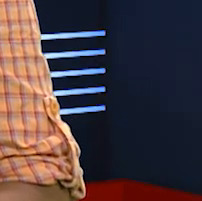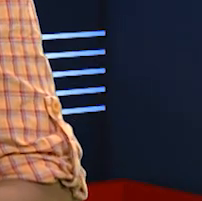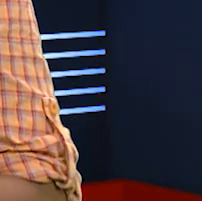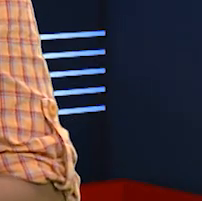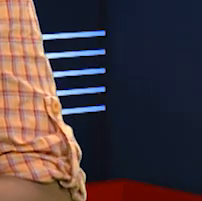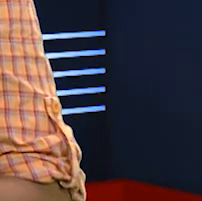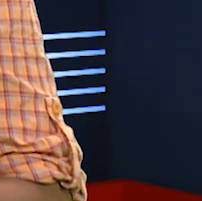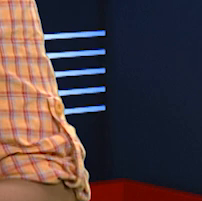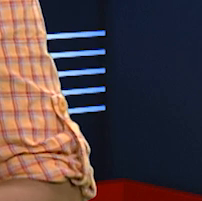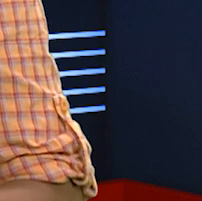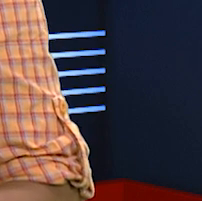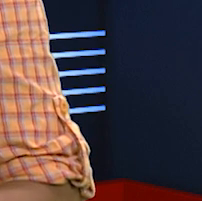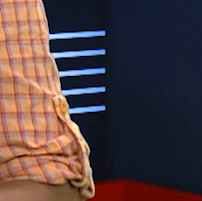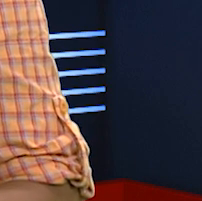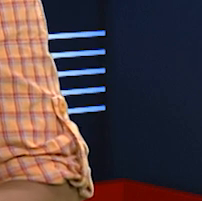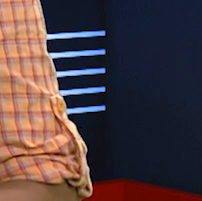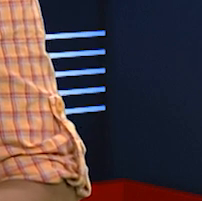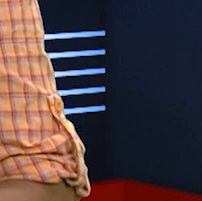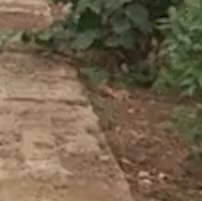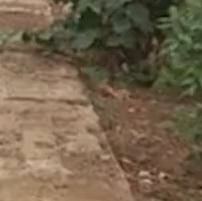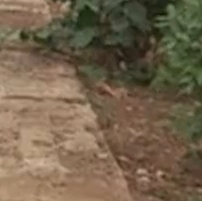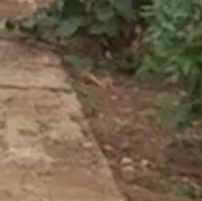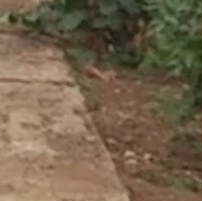% a partir de maio em Cabo Verde